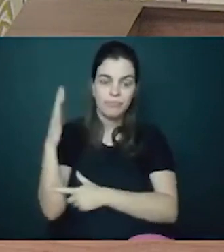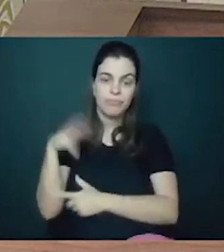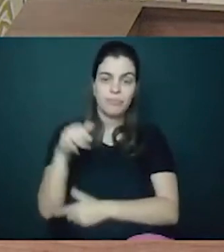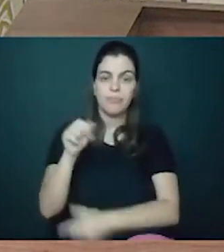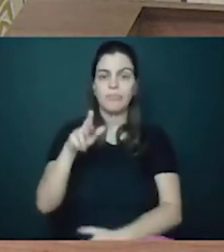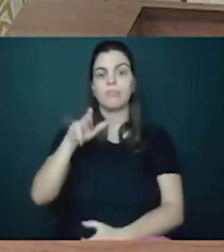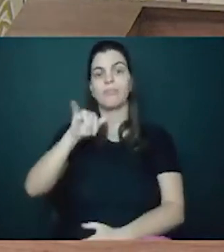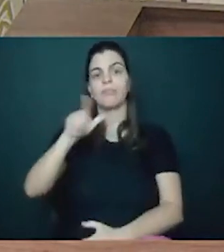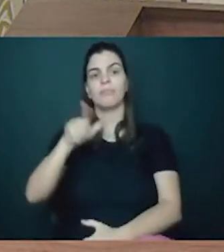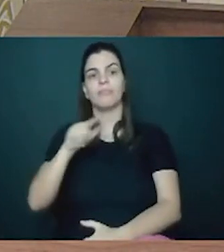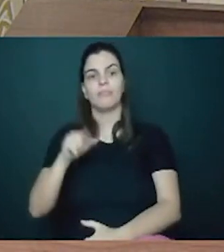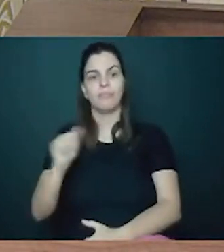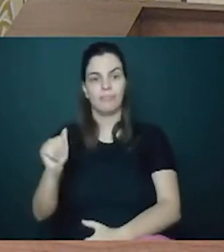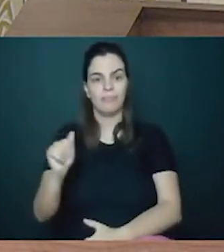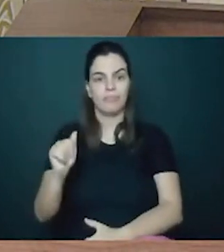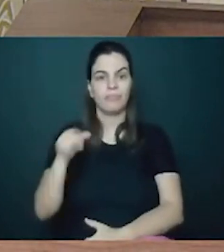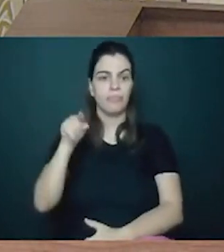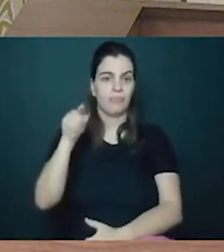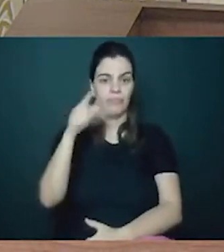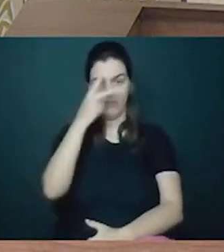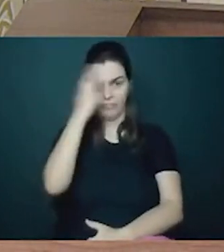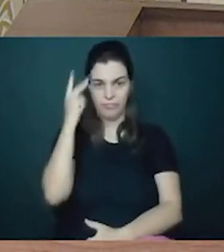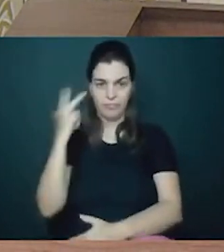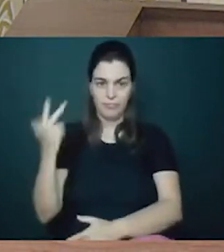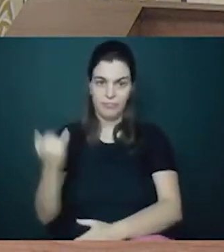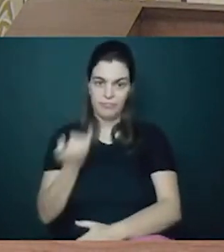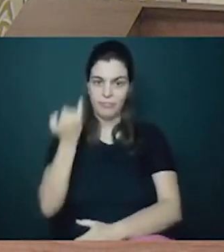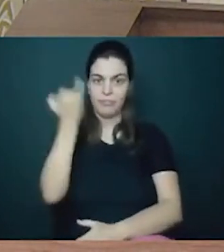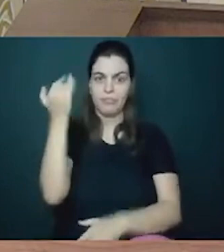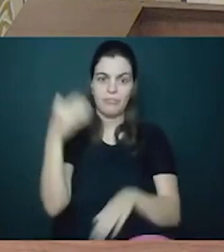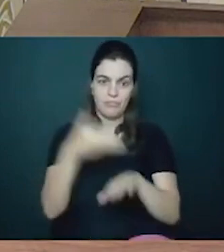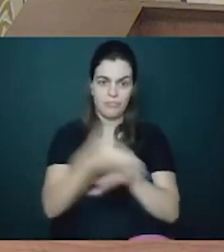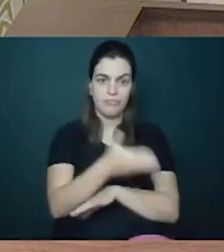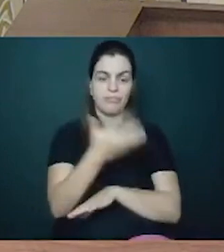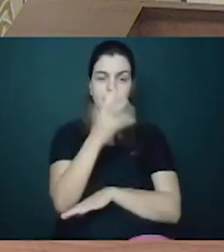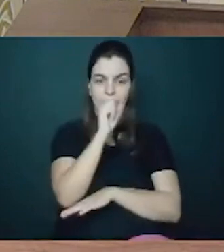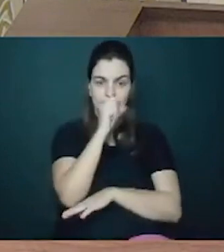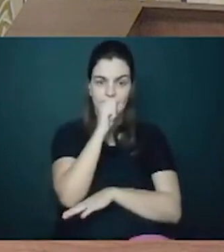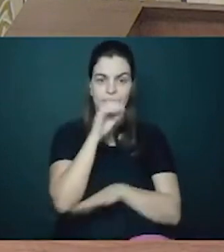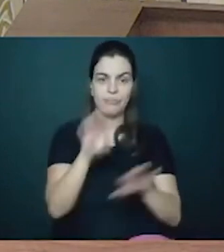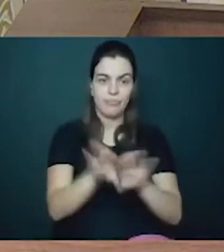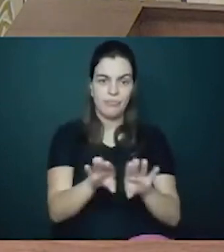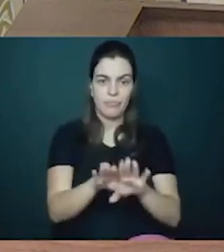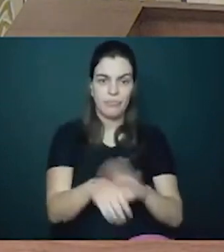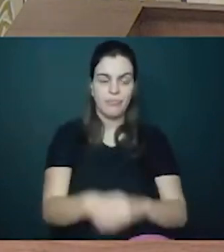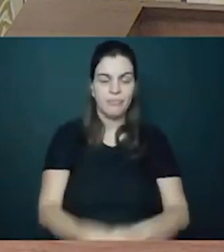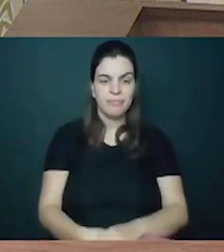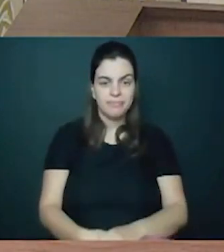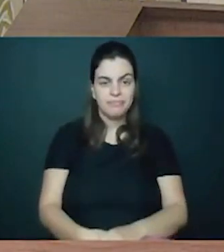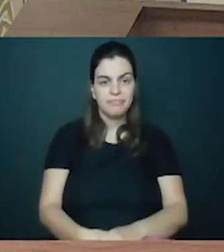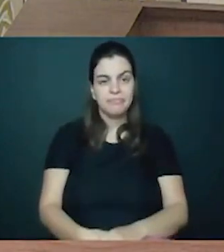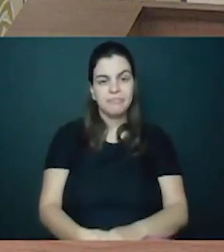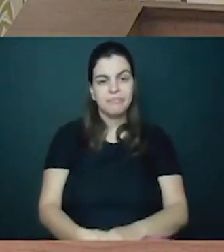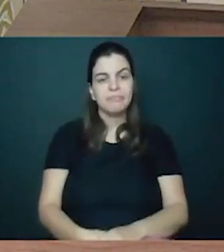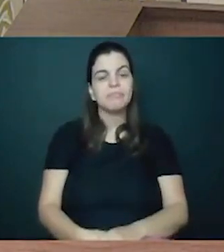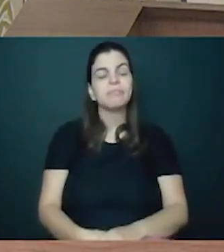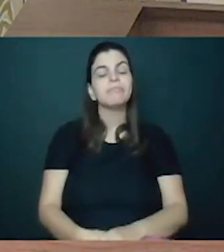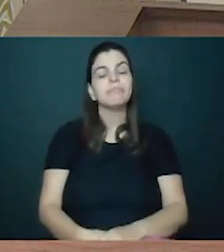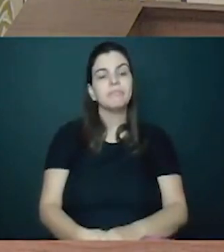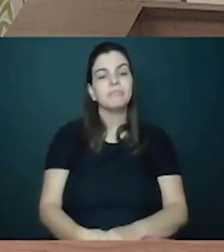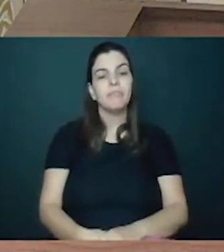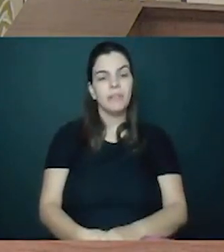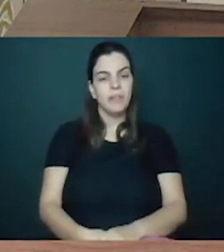que também foi uma importante presença no último sábado em nossa região. Também não posso deixar aqui